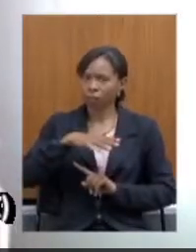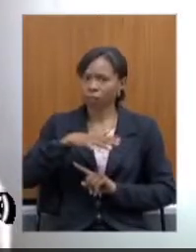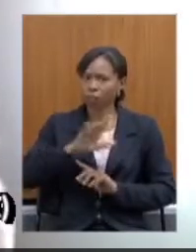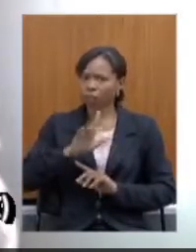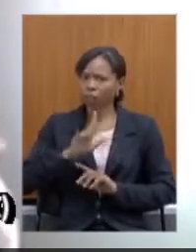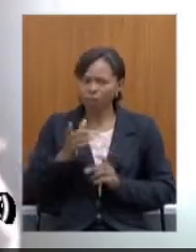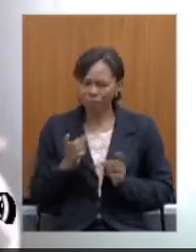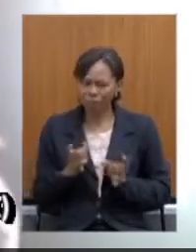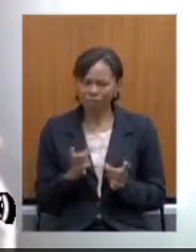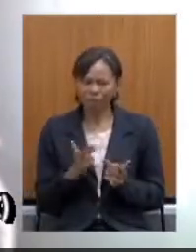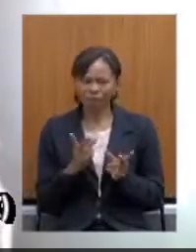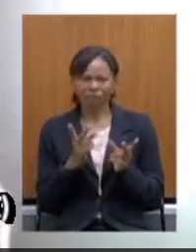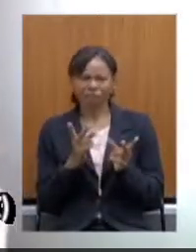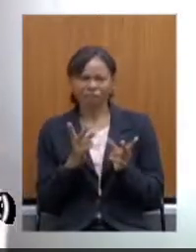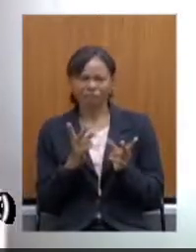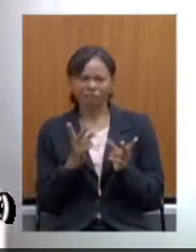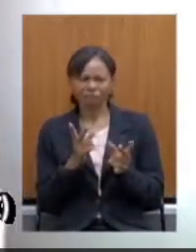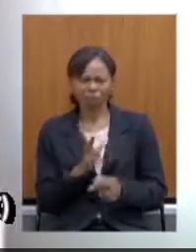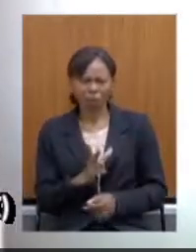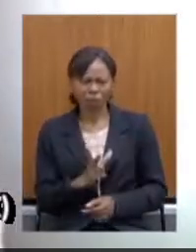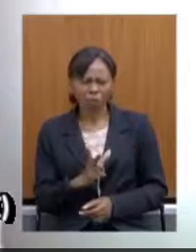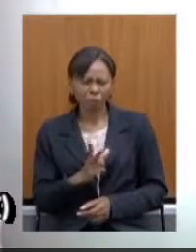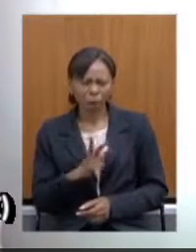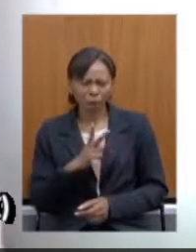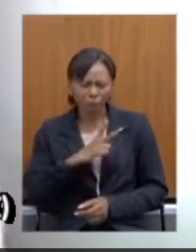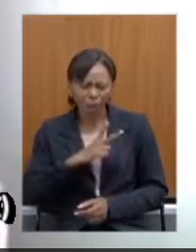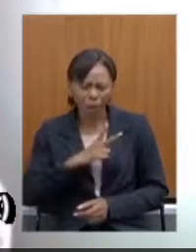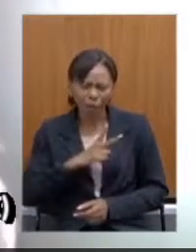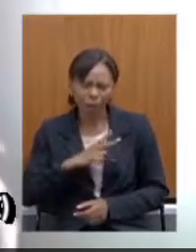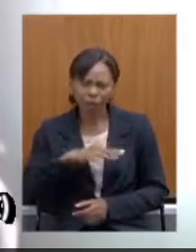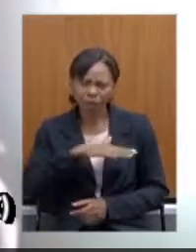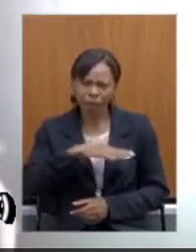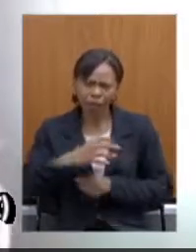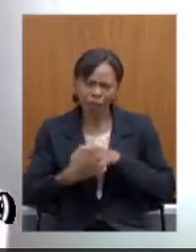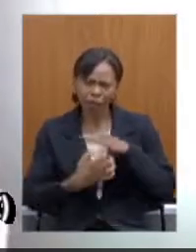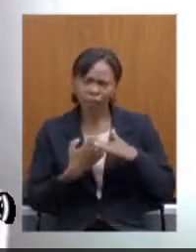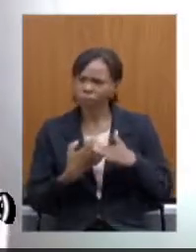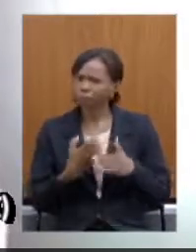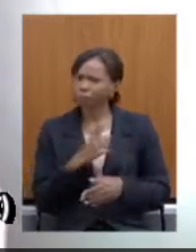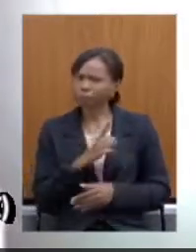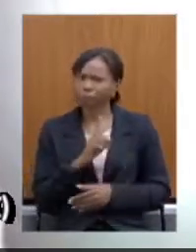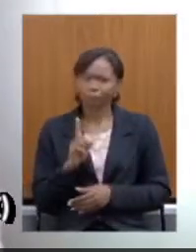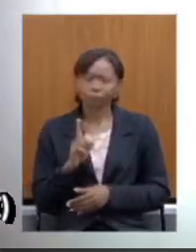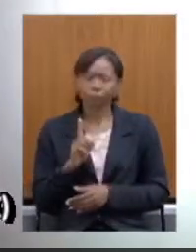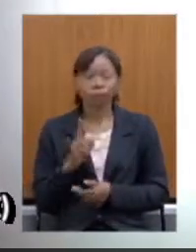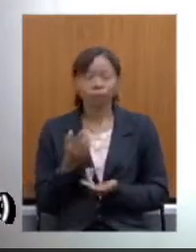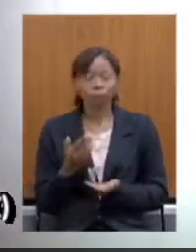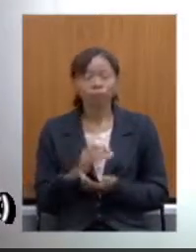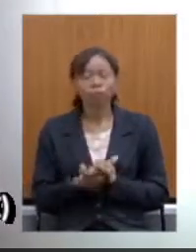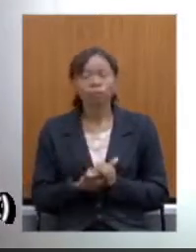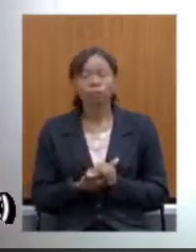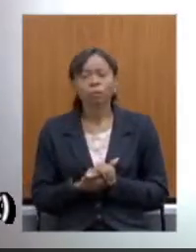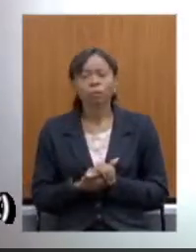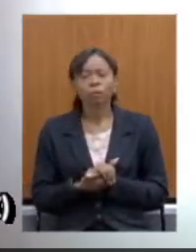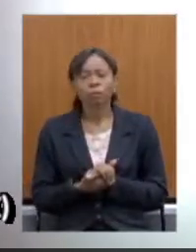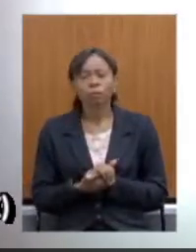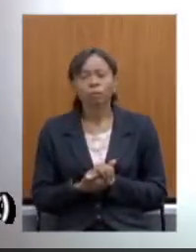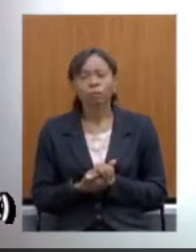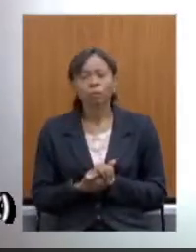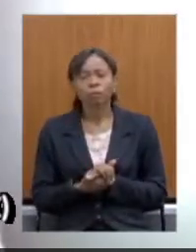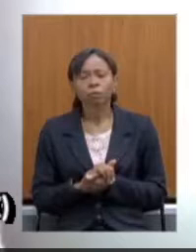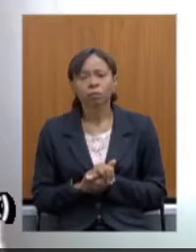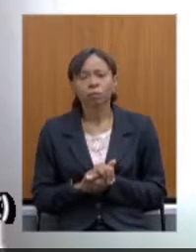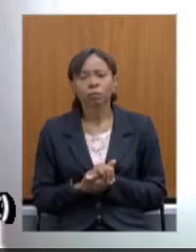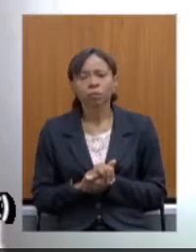vendidos para iniciativa privado e para finalizar que eu sei que o tempo é muito curto eu quero dizer que o